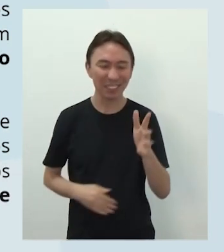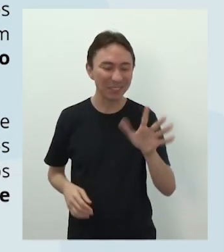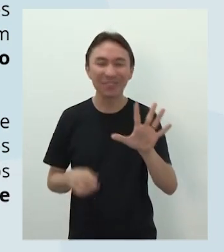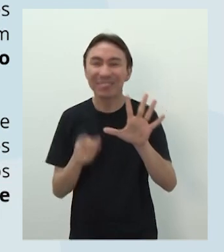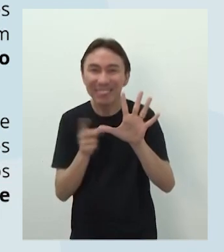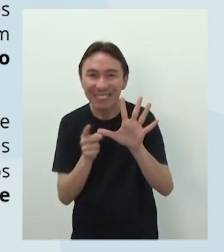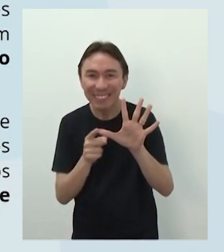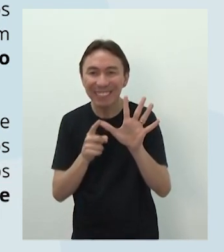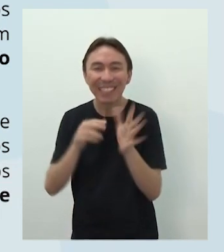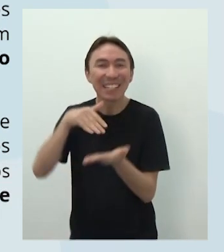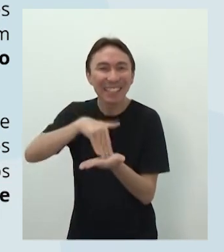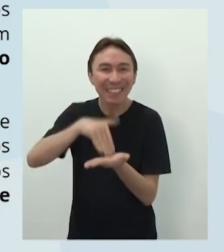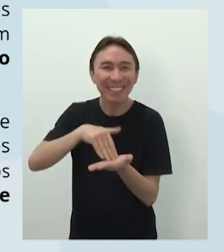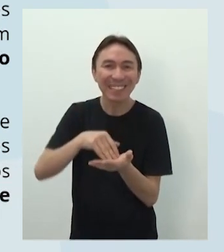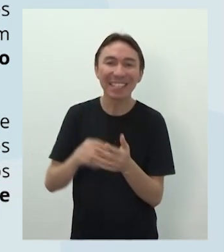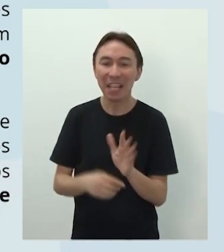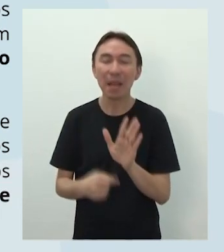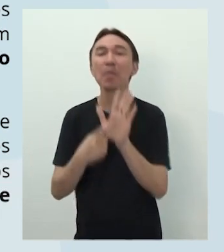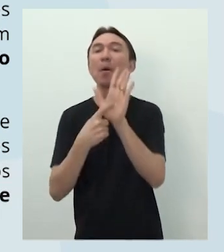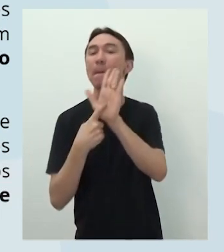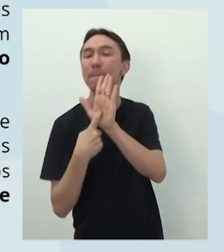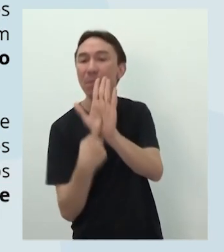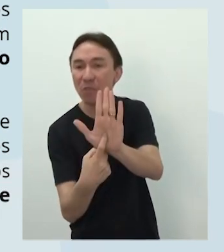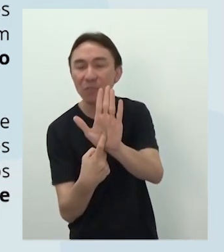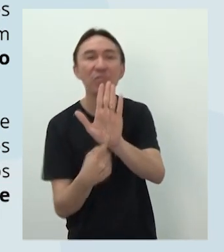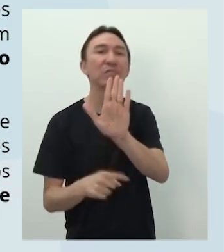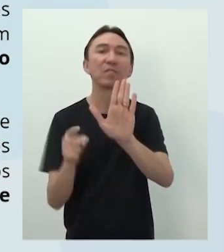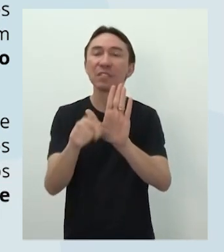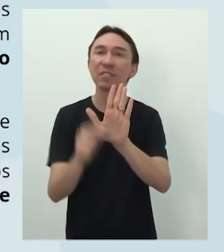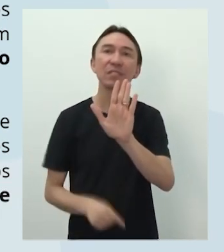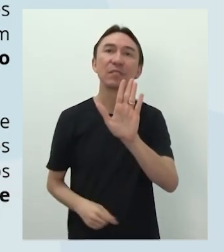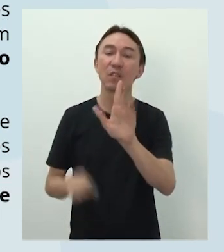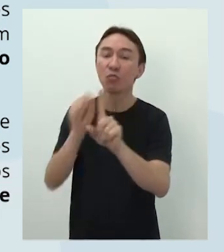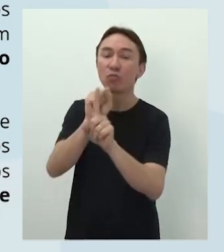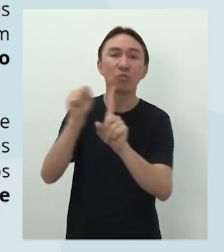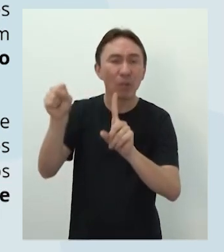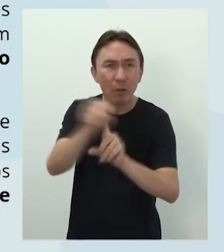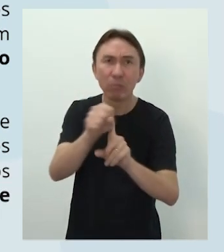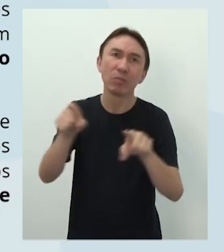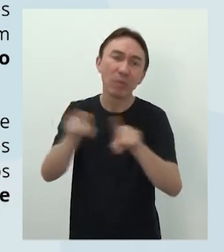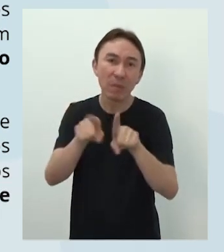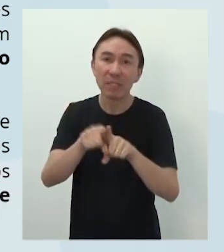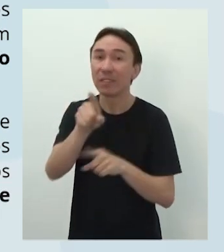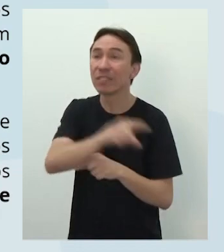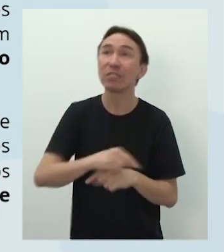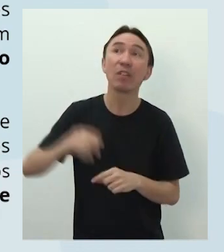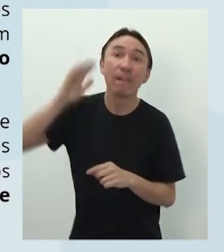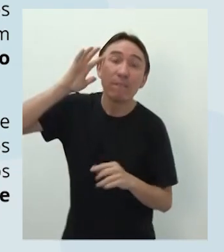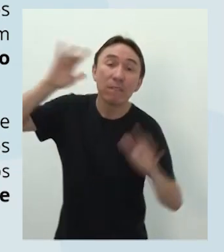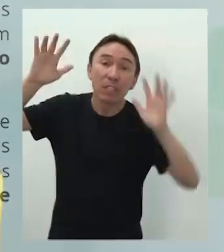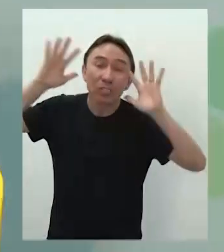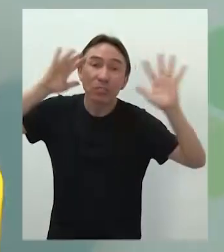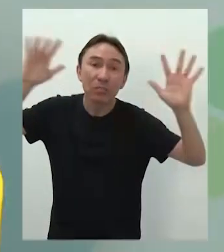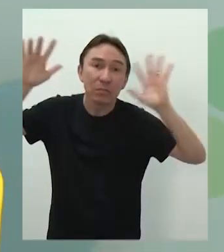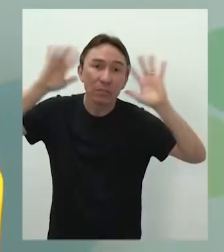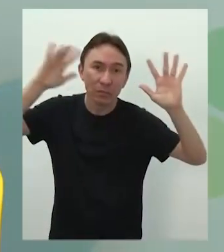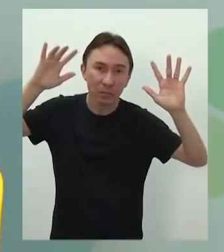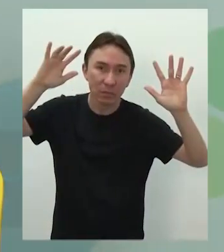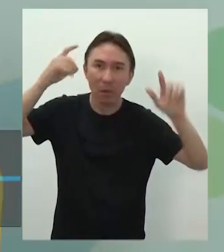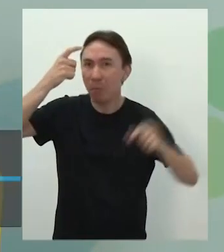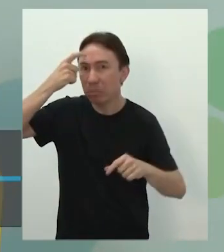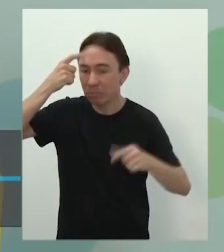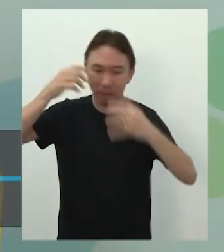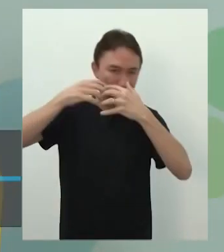ele tem função social de refletir, ensinar e aprender. Antes de falar do injutivo, presta atenção aqui na professora, volta pra mim, gente.